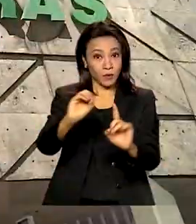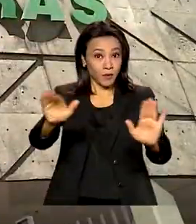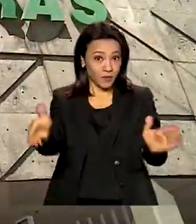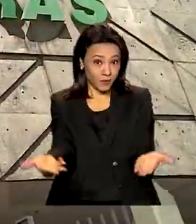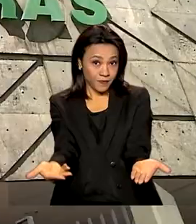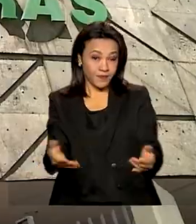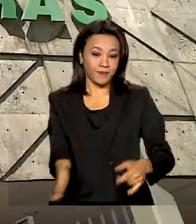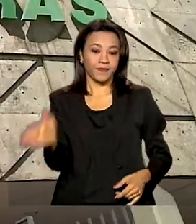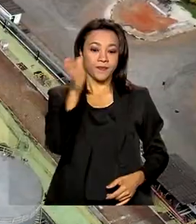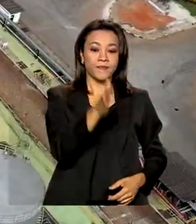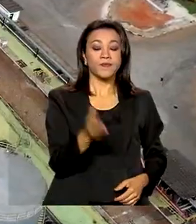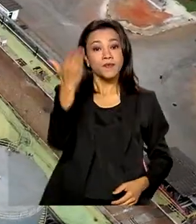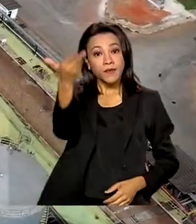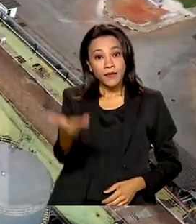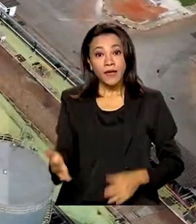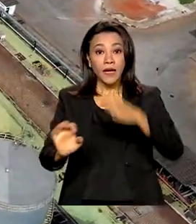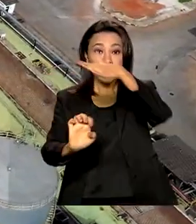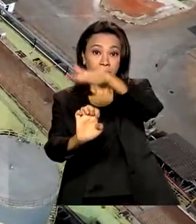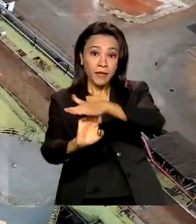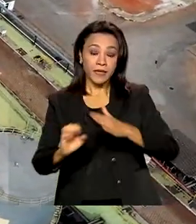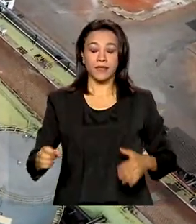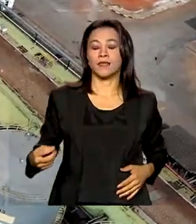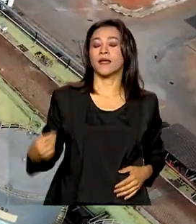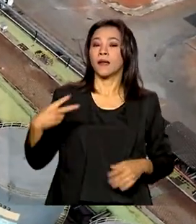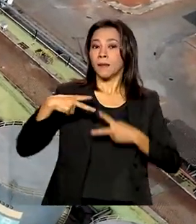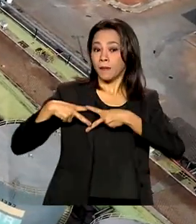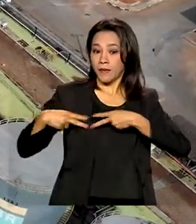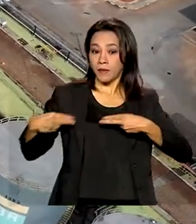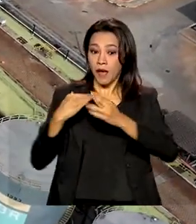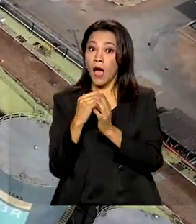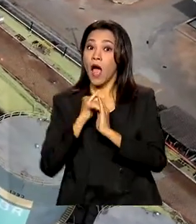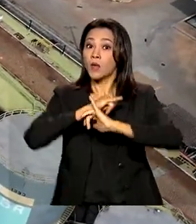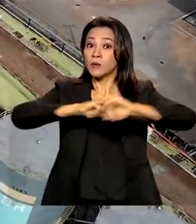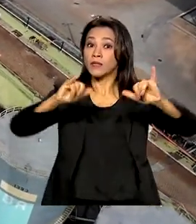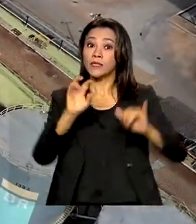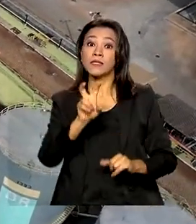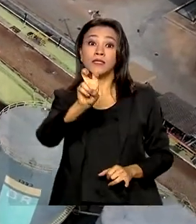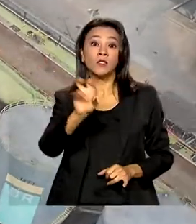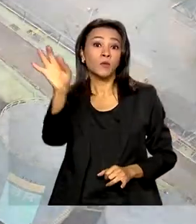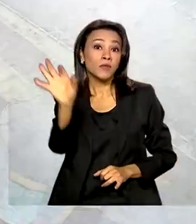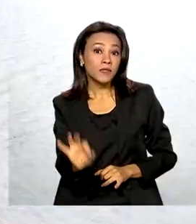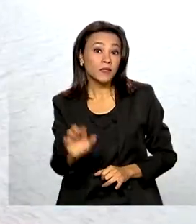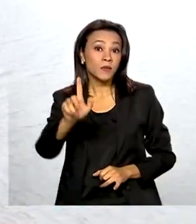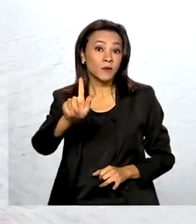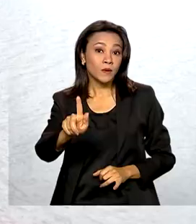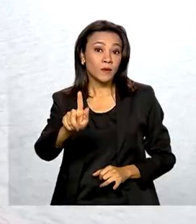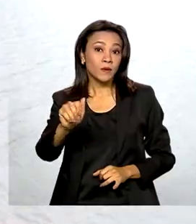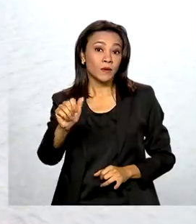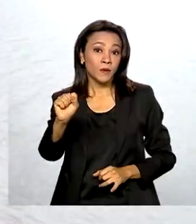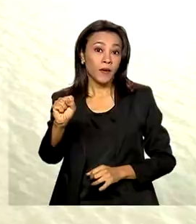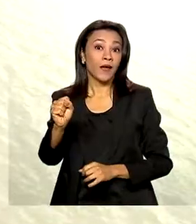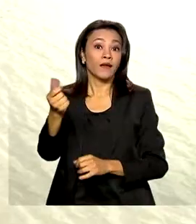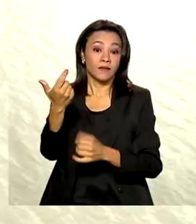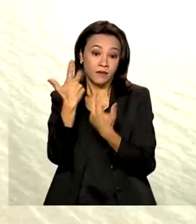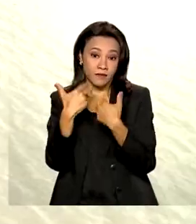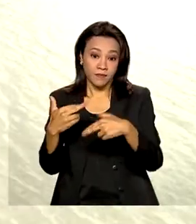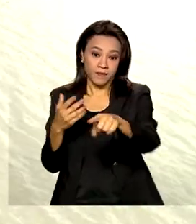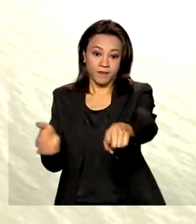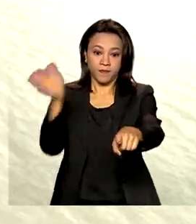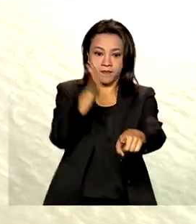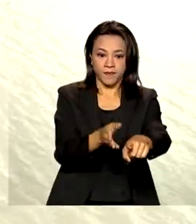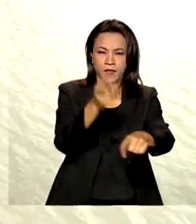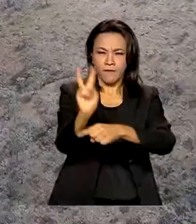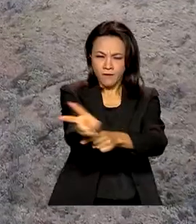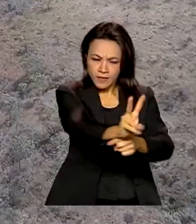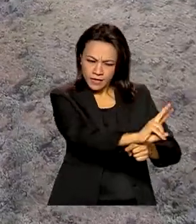Petrobras anuncia redução de 5% no preço do gás natural. Fiscalização online, condição